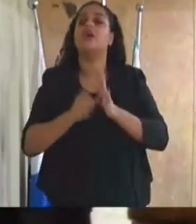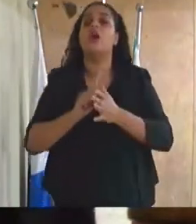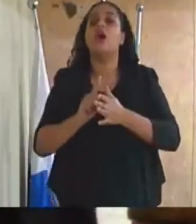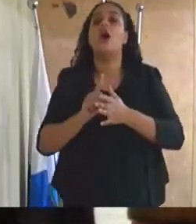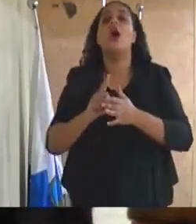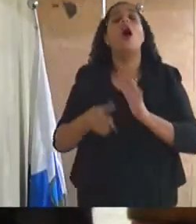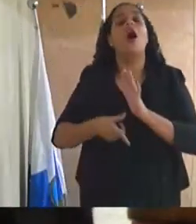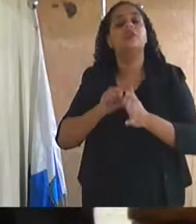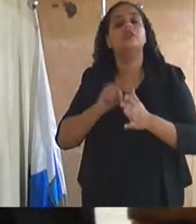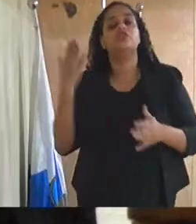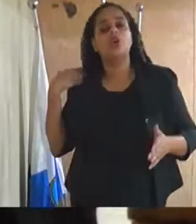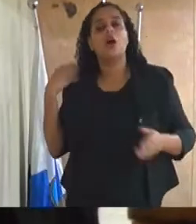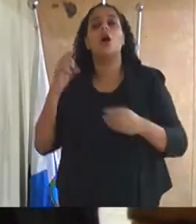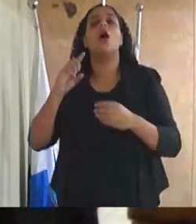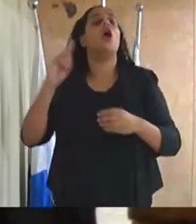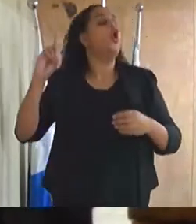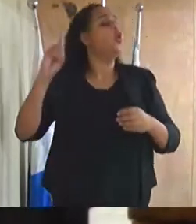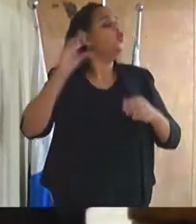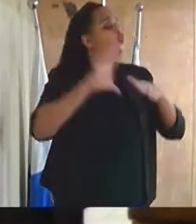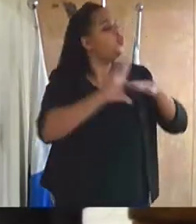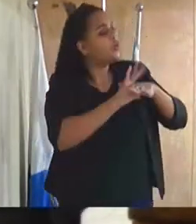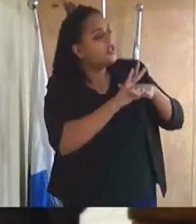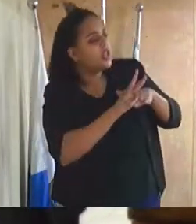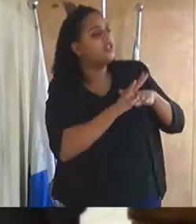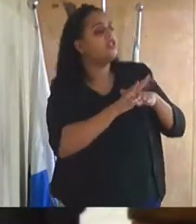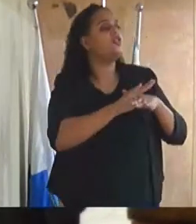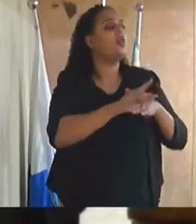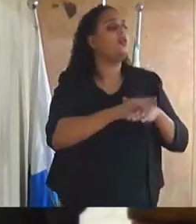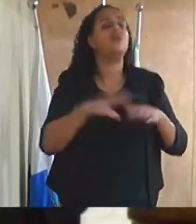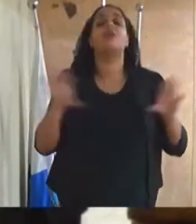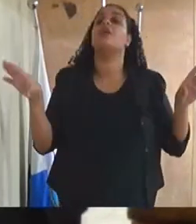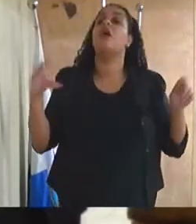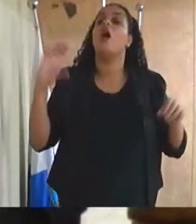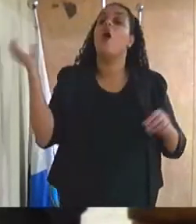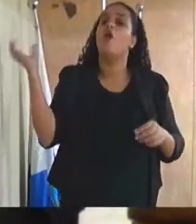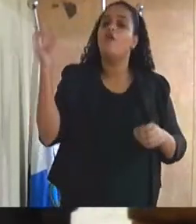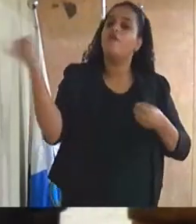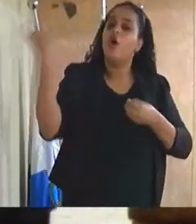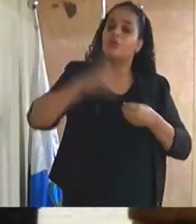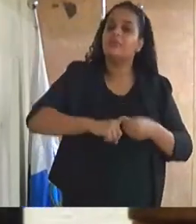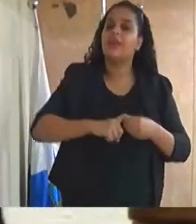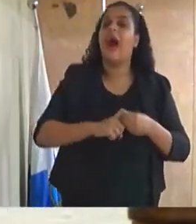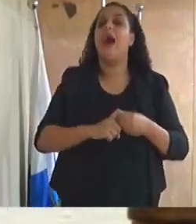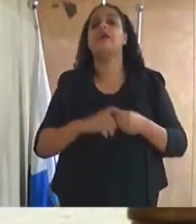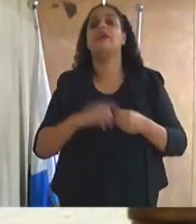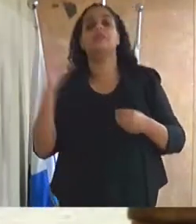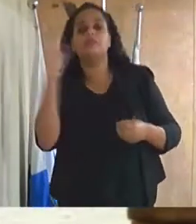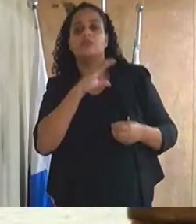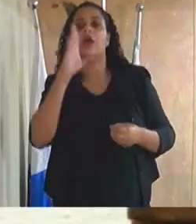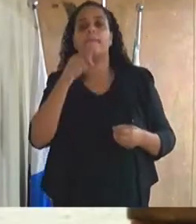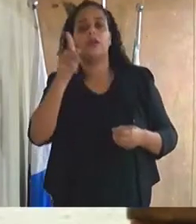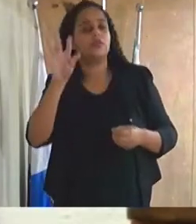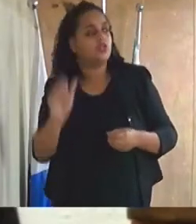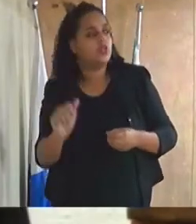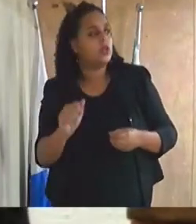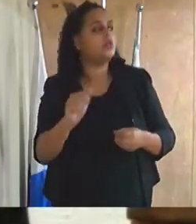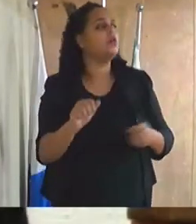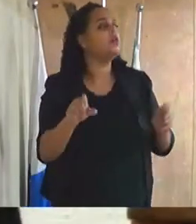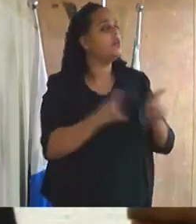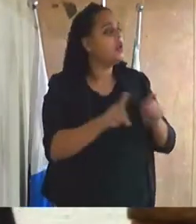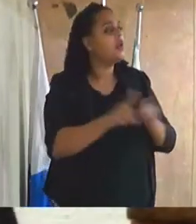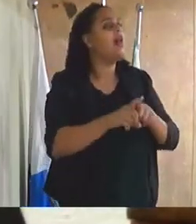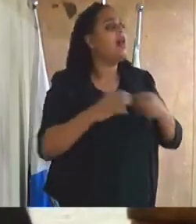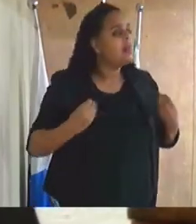Caxias abrindo ali aquela emergência que é o sonho daquela população na verdade entregou aí a maternidade de